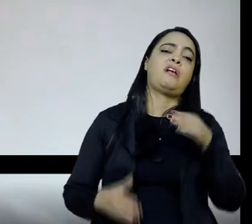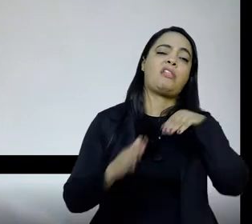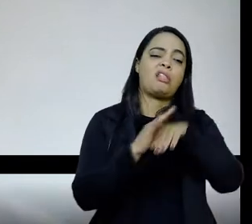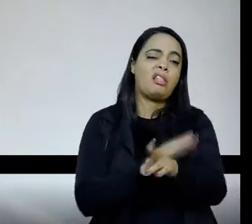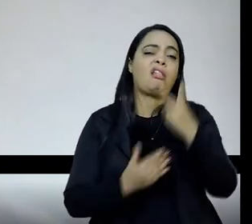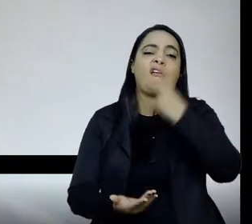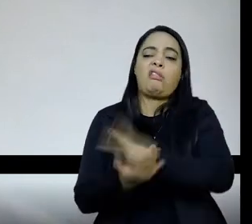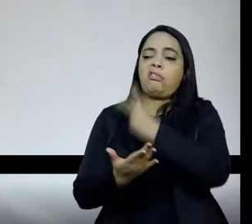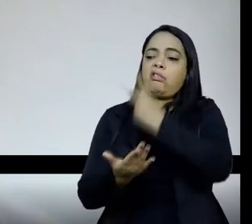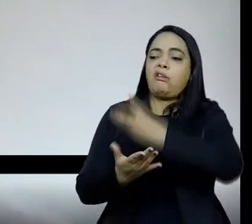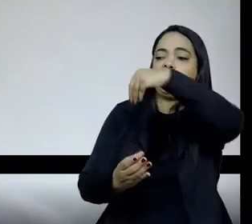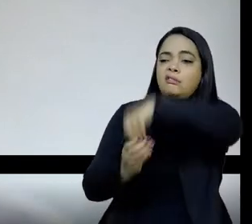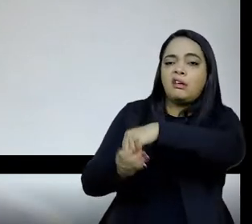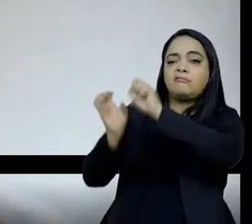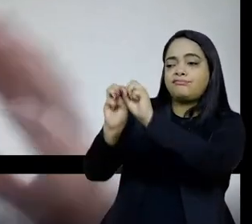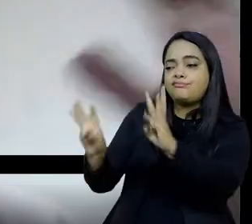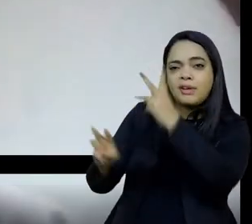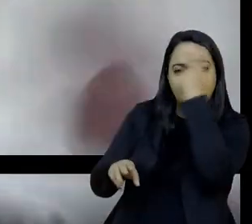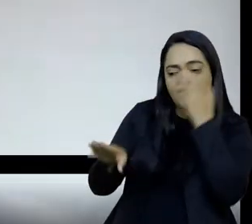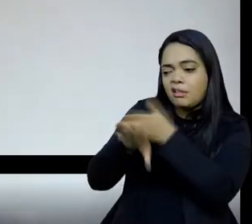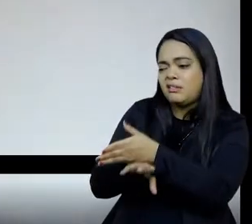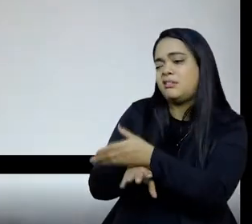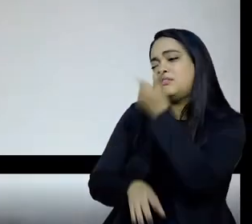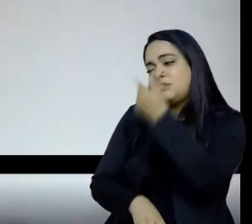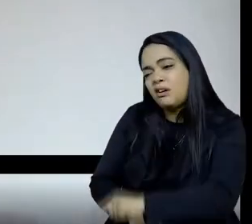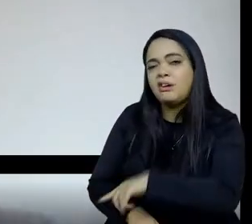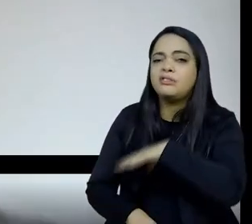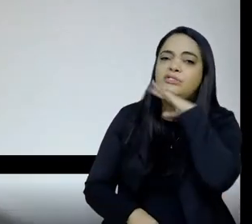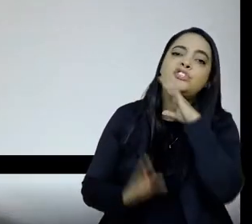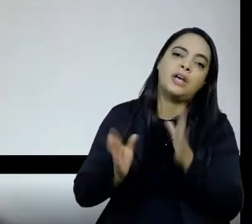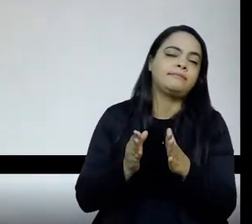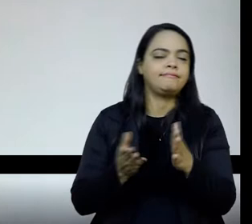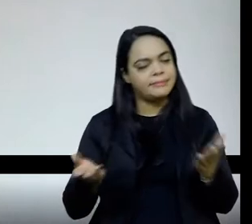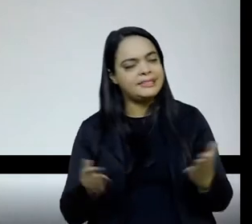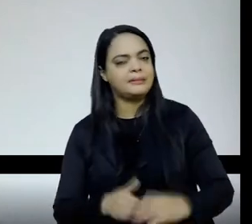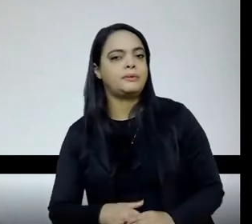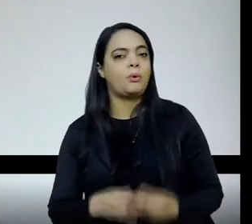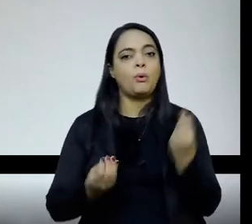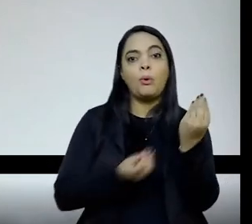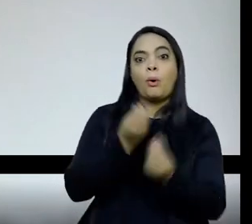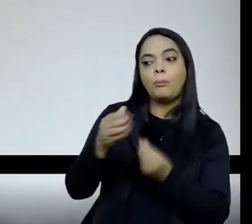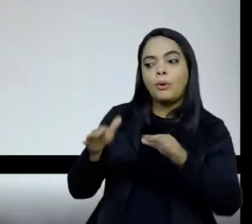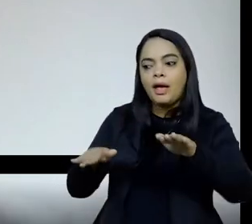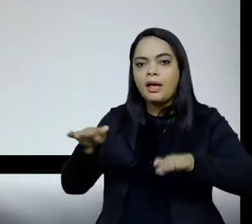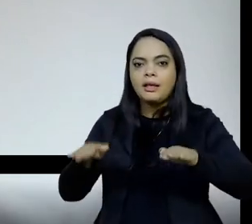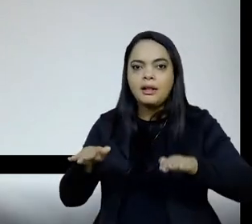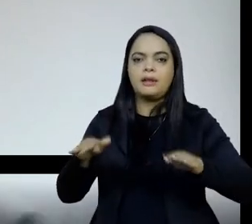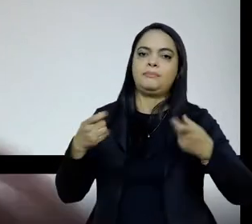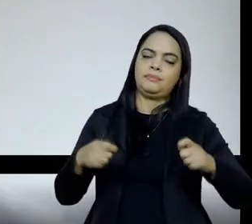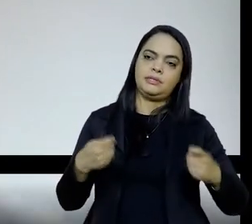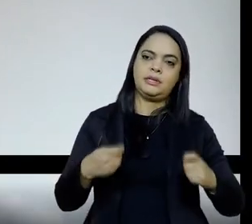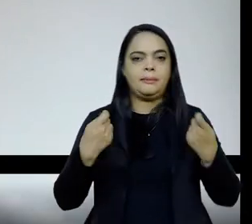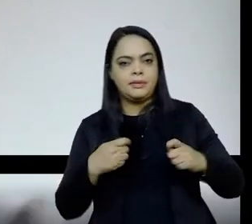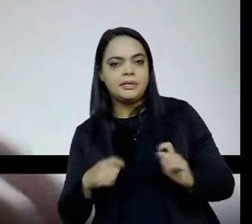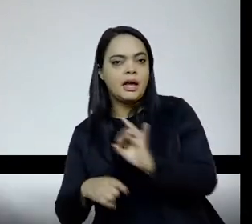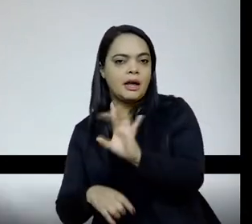problematizar também, não, então, como balancear isso? Eu acho que talvez seja cada grupo, cada